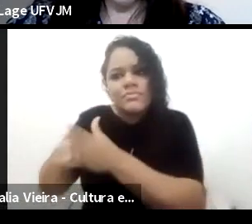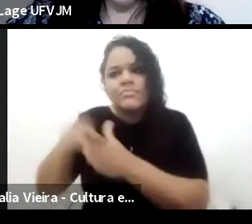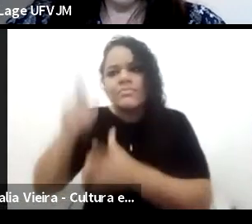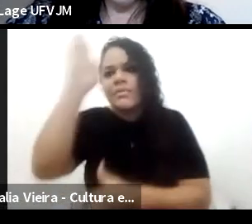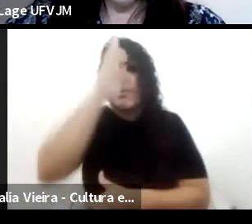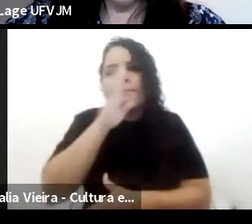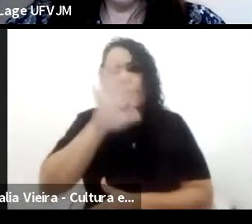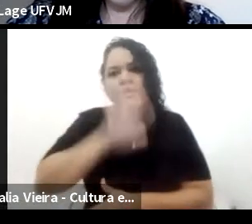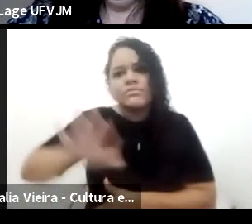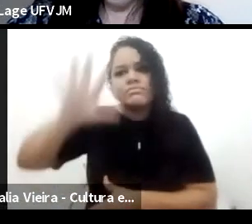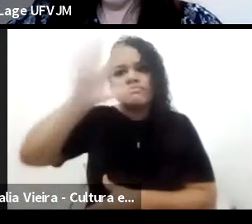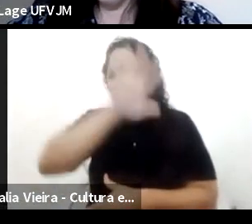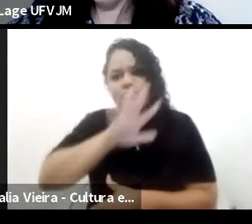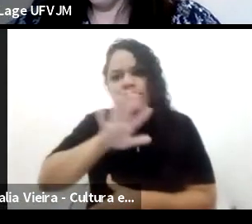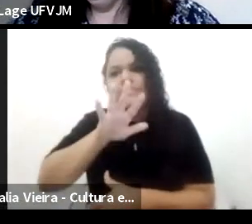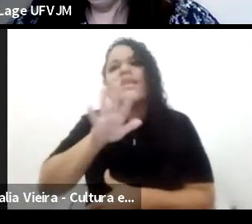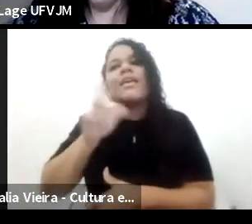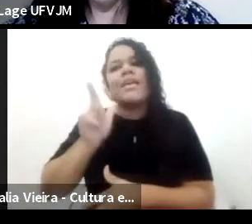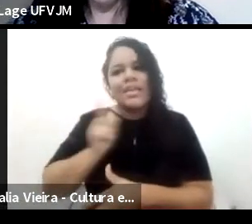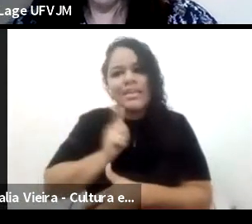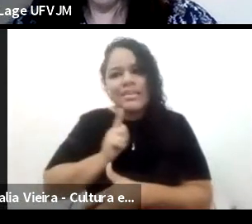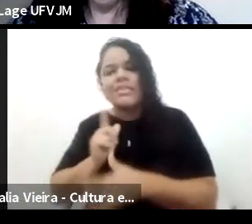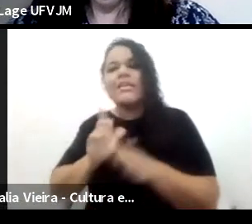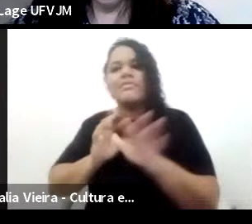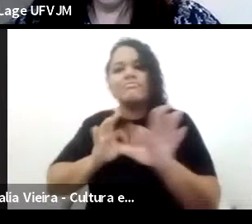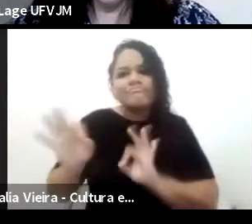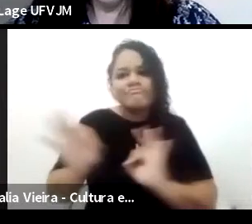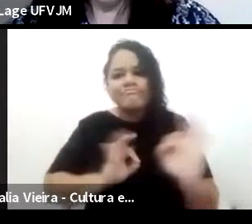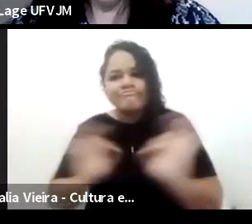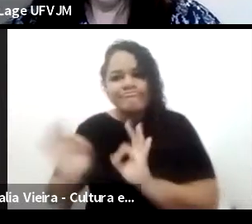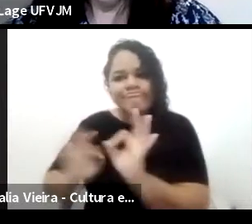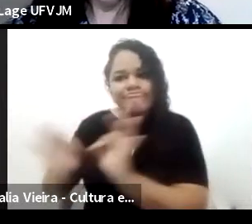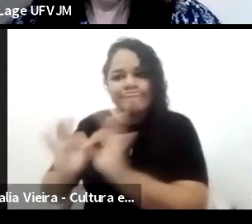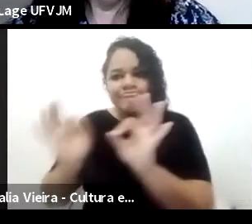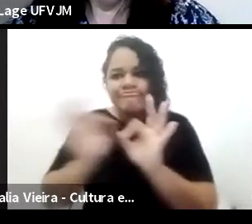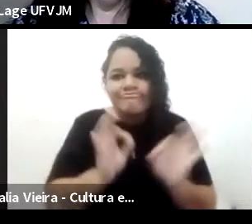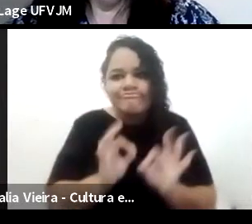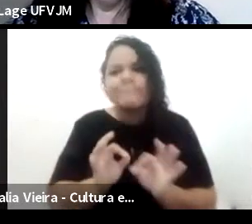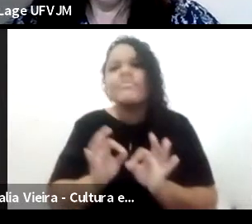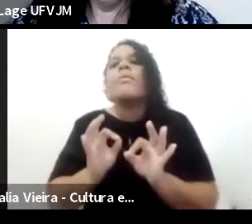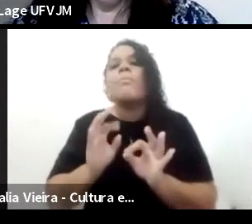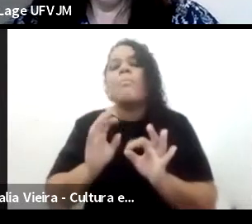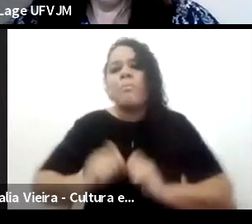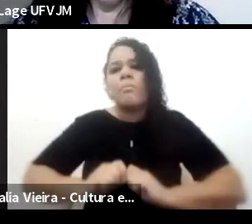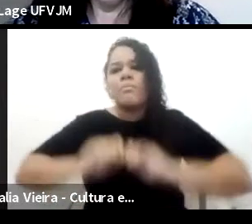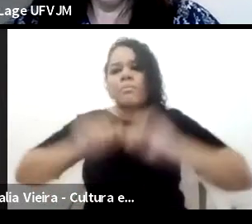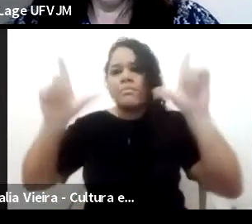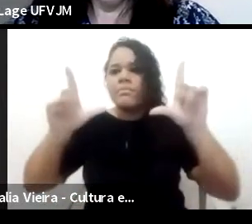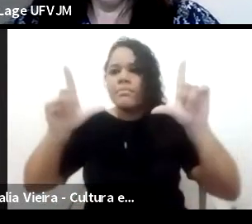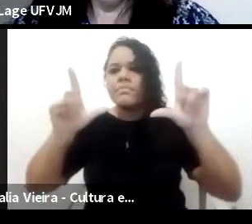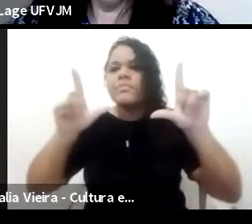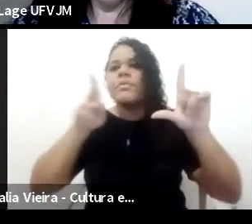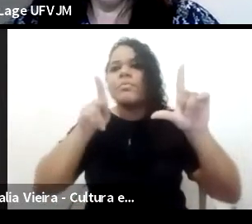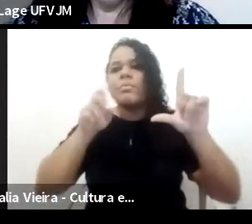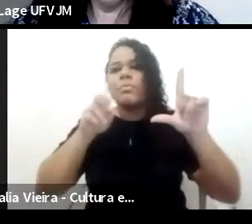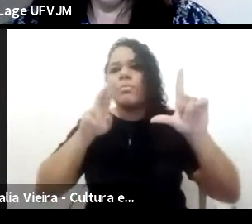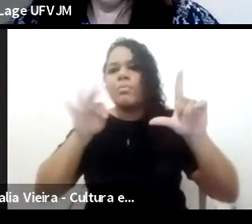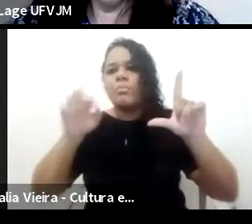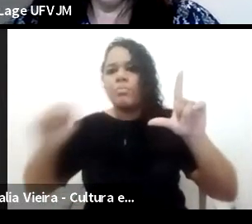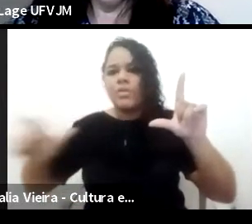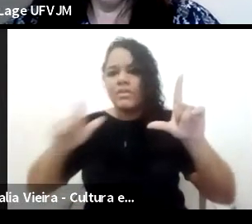produzir um portal do bicentenário. Esse portal pretende organizar, produzir,